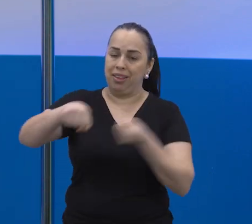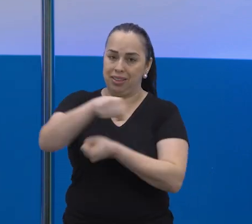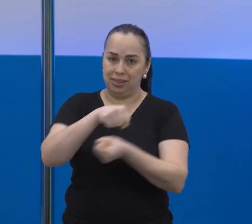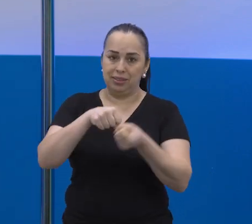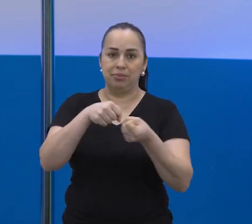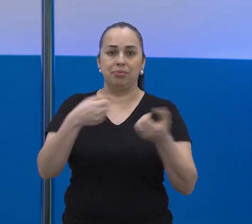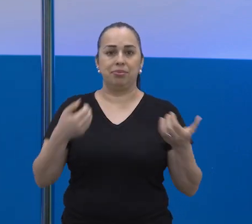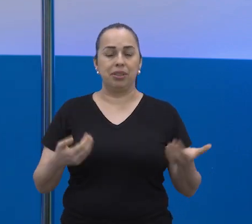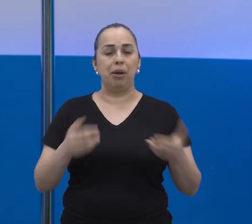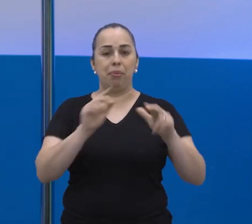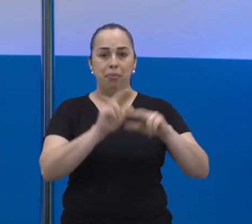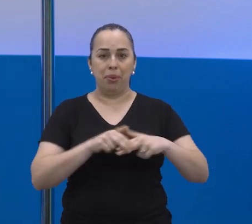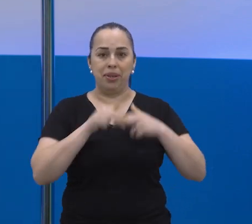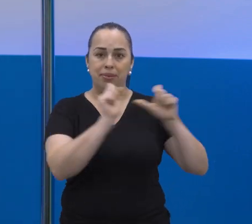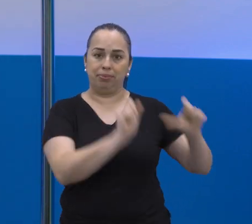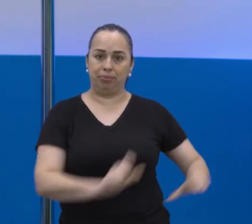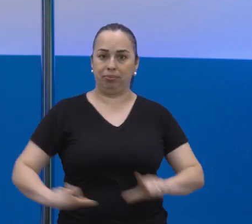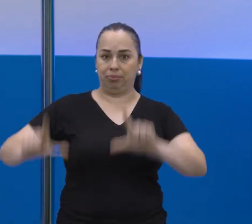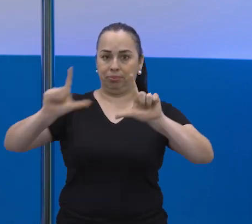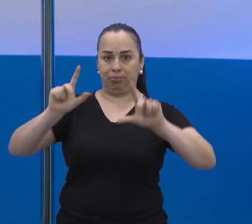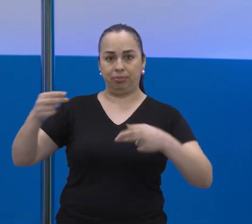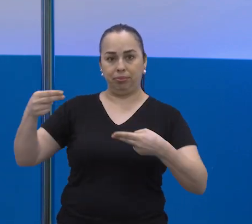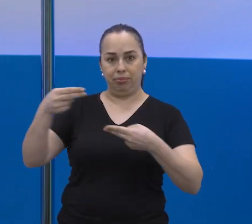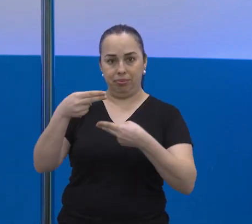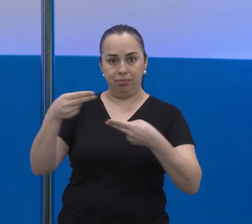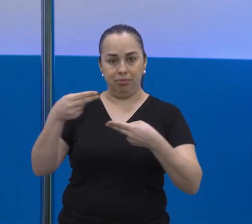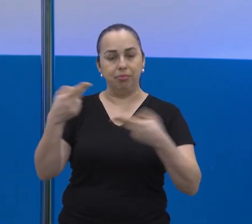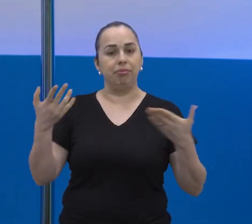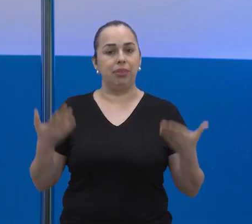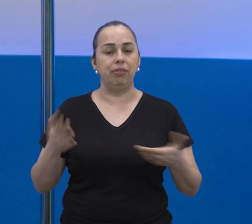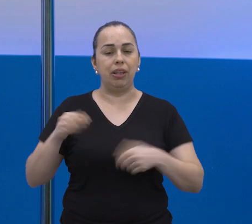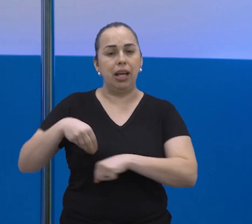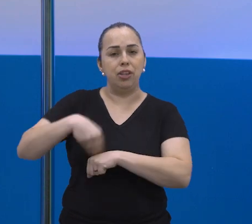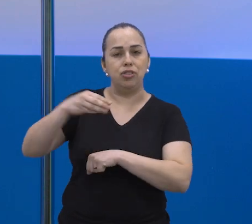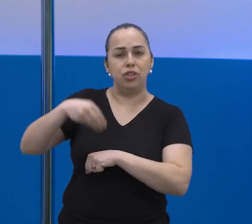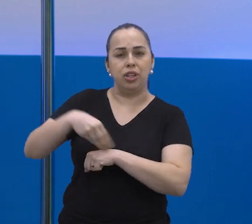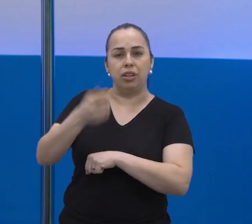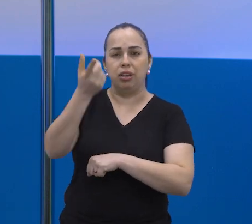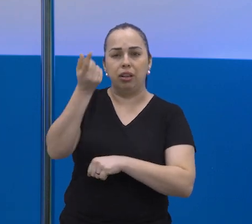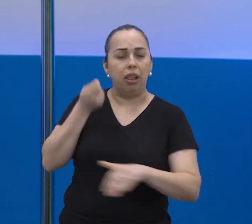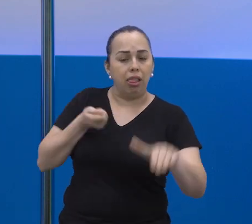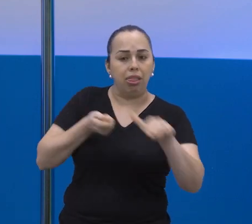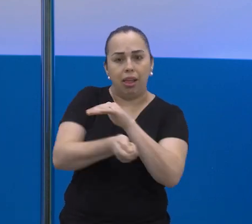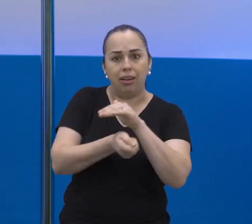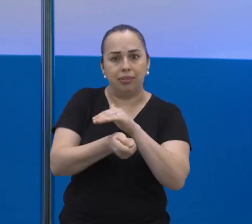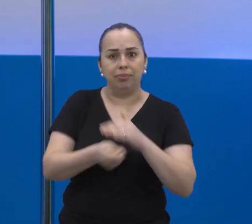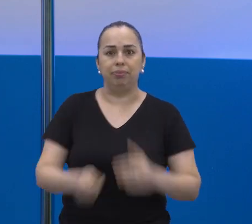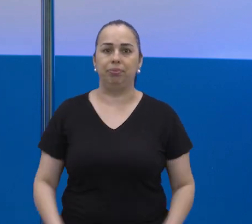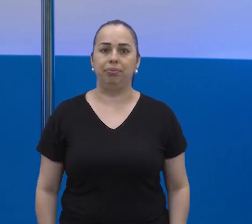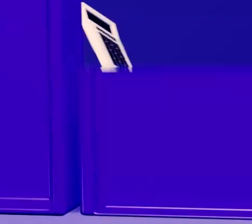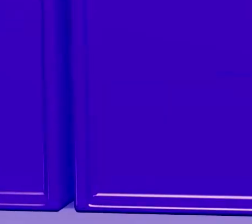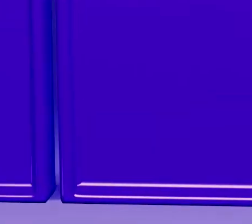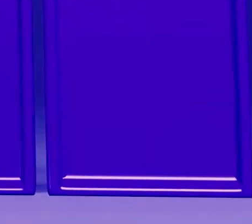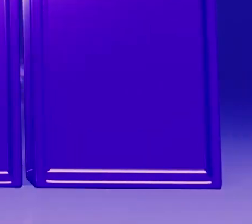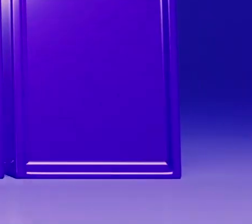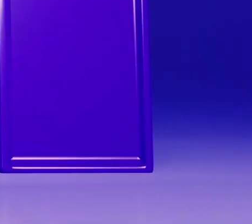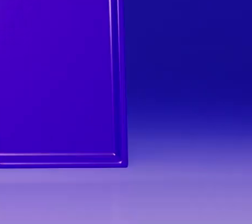sustentabilidade. O quadro Empreende Sebrae de hoje traz dicas de como investir exatamente nessa área.